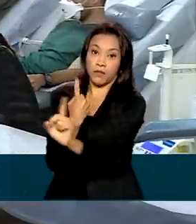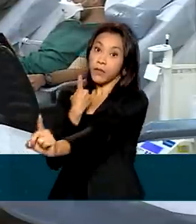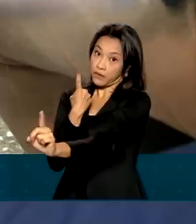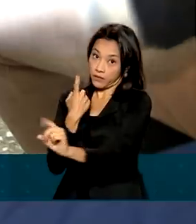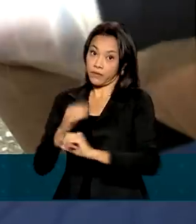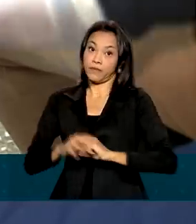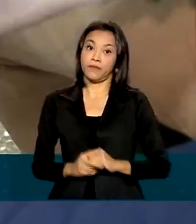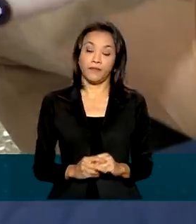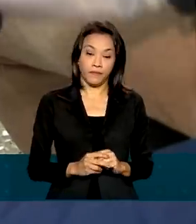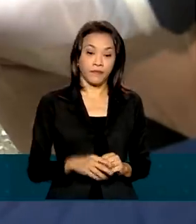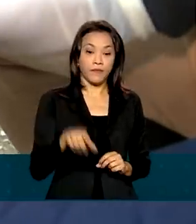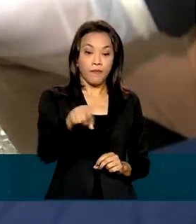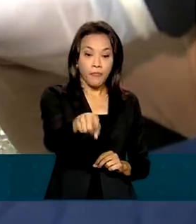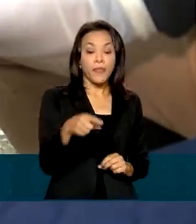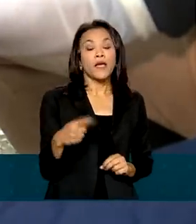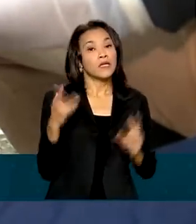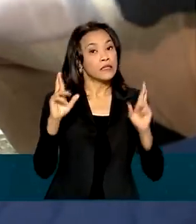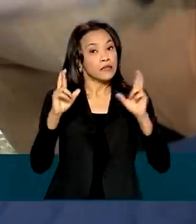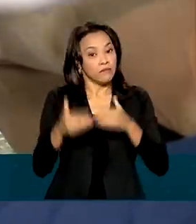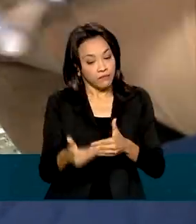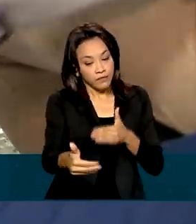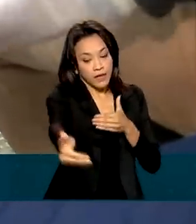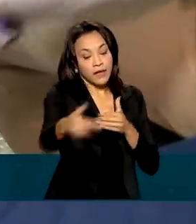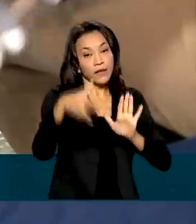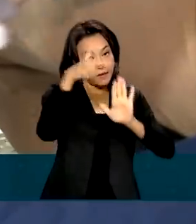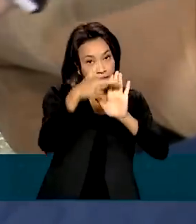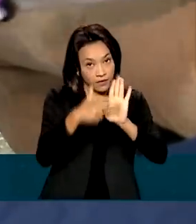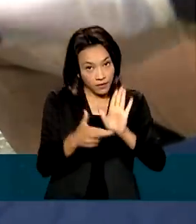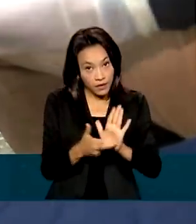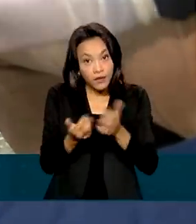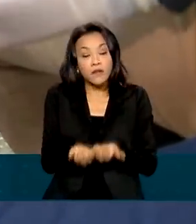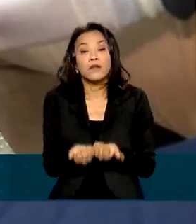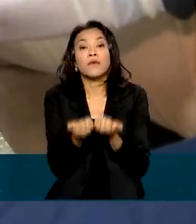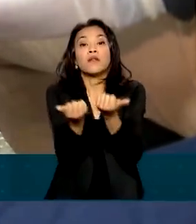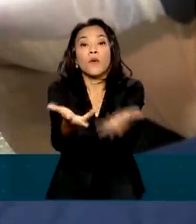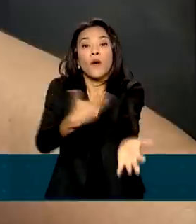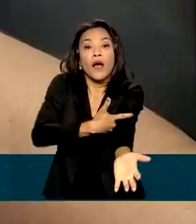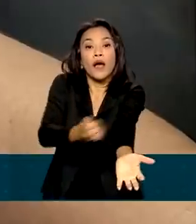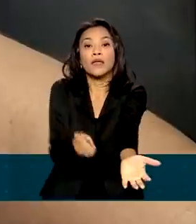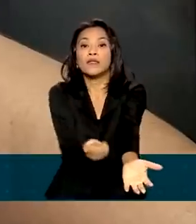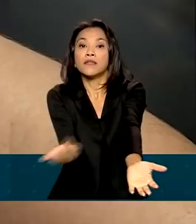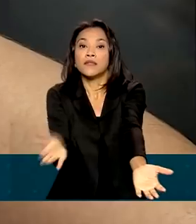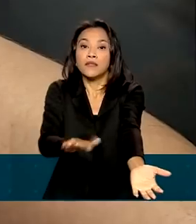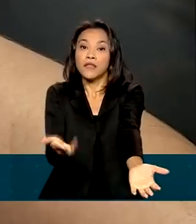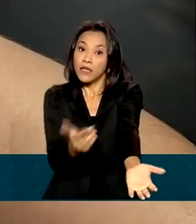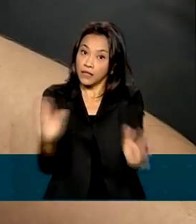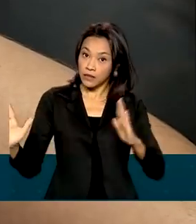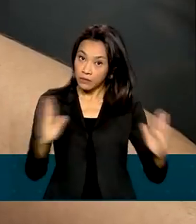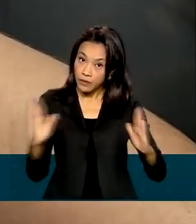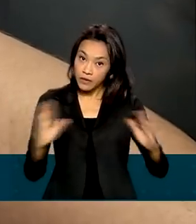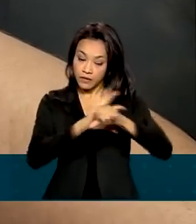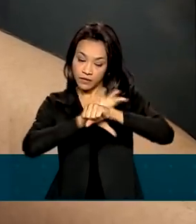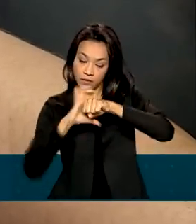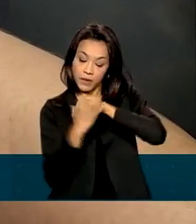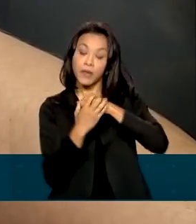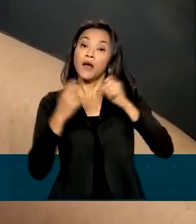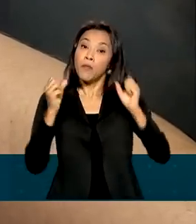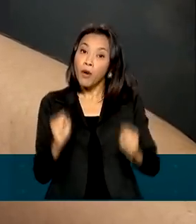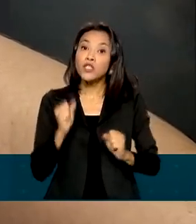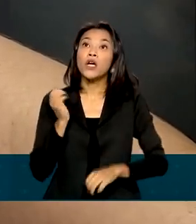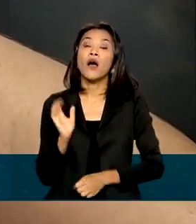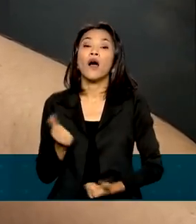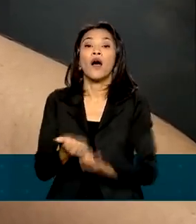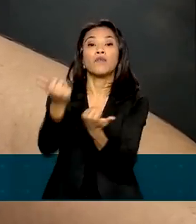A expectativa é que a atualização dos critérios para doação de sangue no período da pandemia possa ajudar os hemocentros a repor